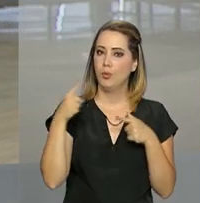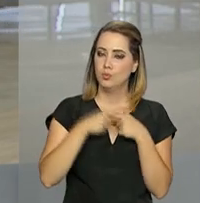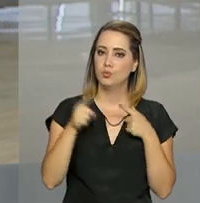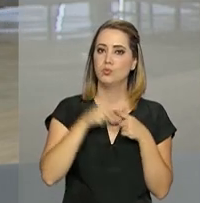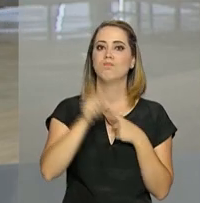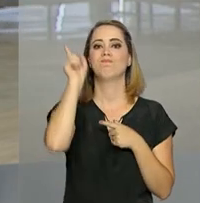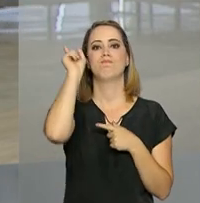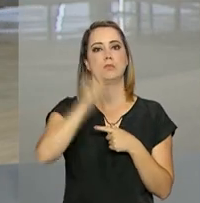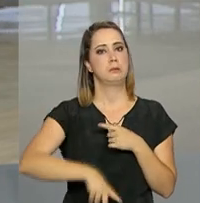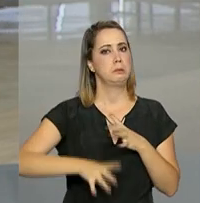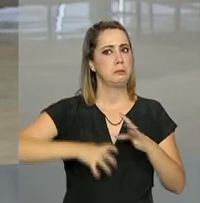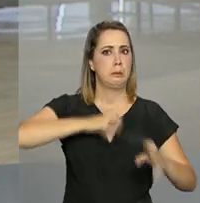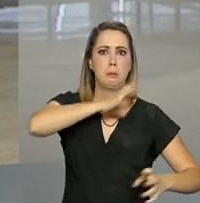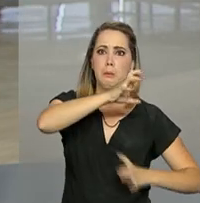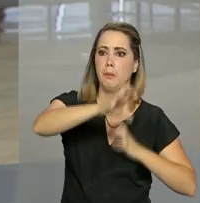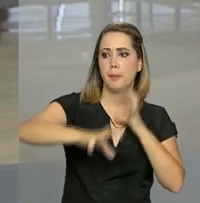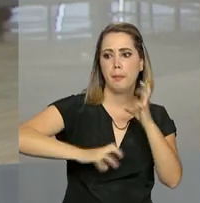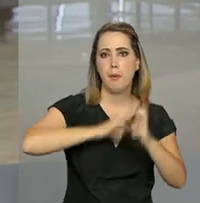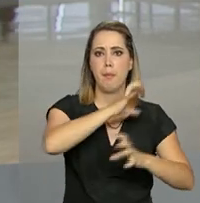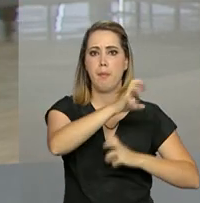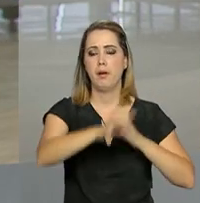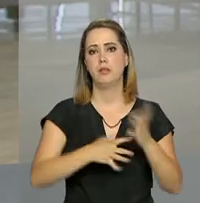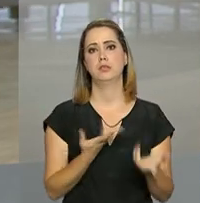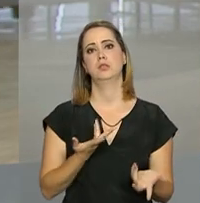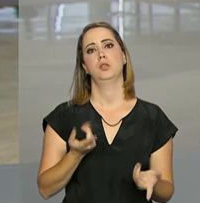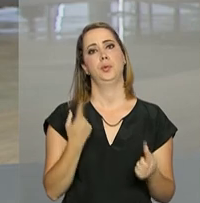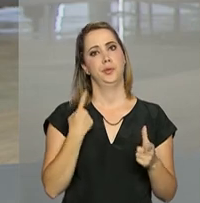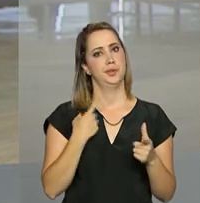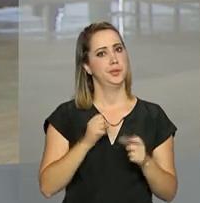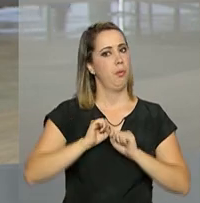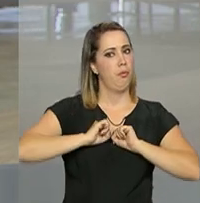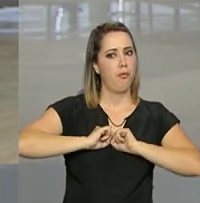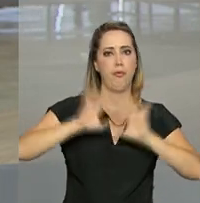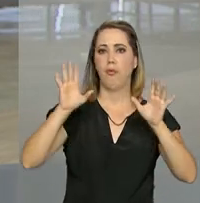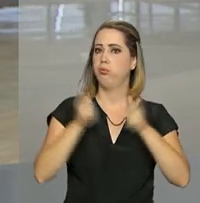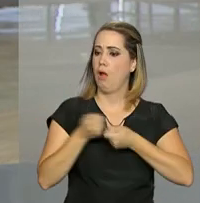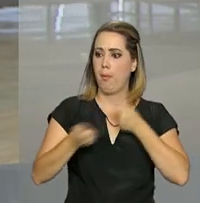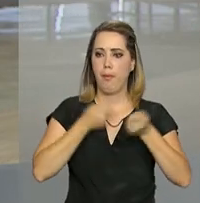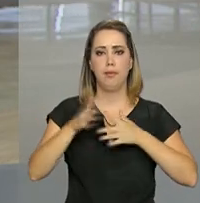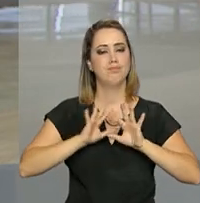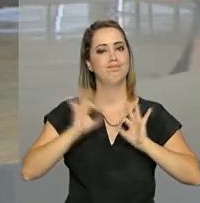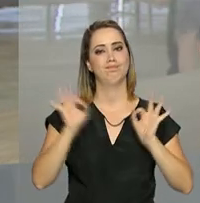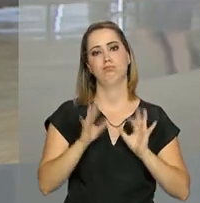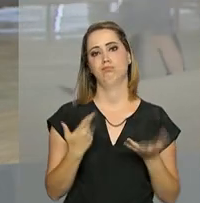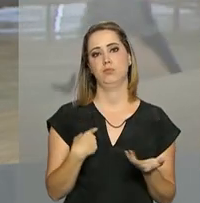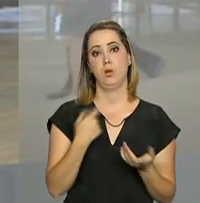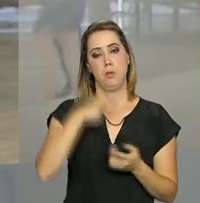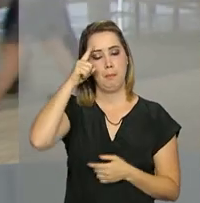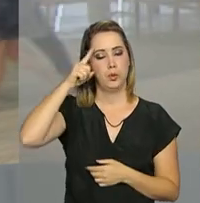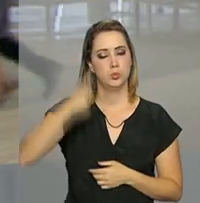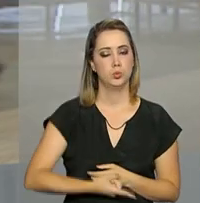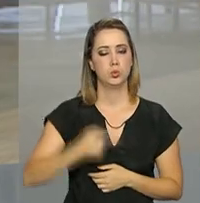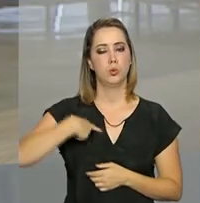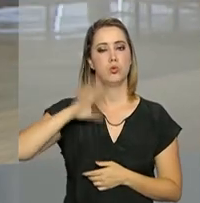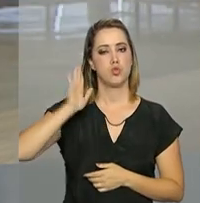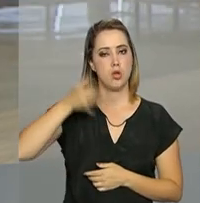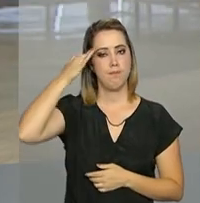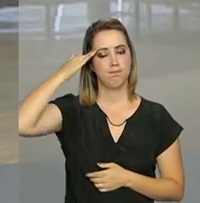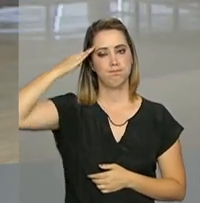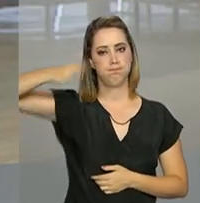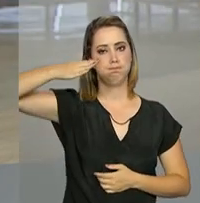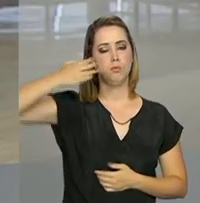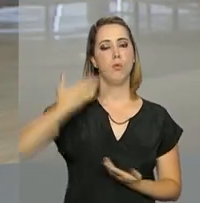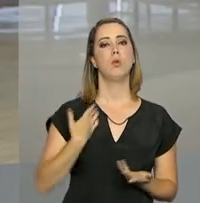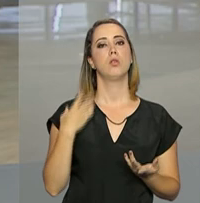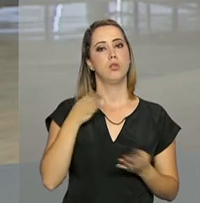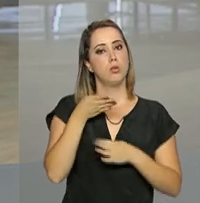Norte está incontrolável. O presidente Michel Temer aceitou a solicitação e determinou o envio das forças